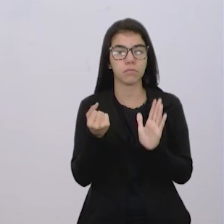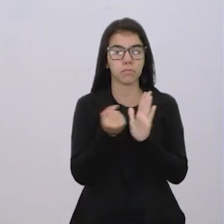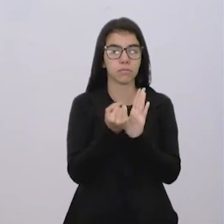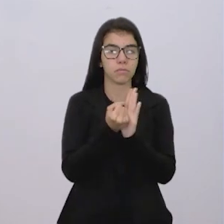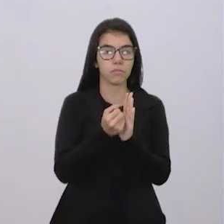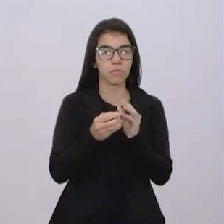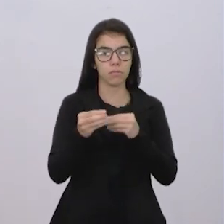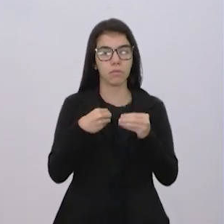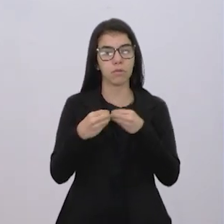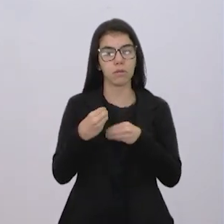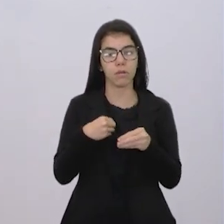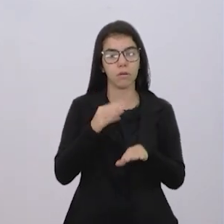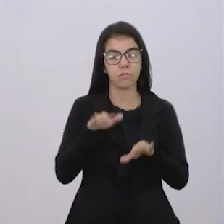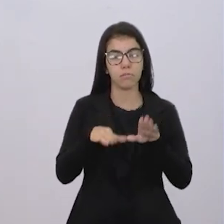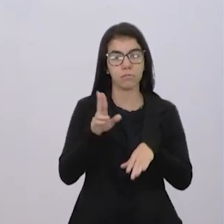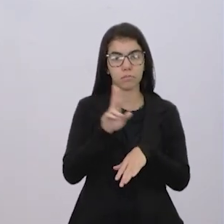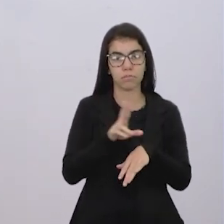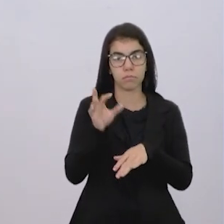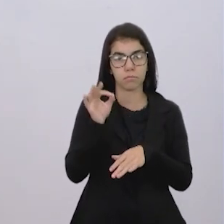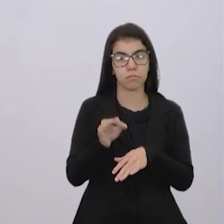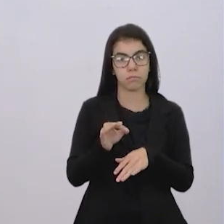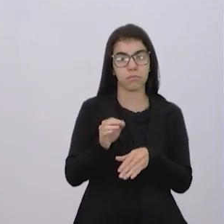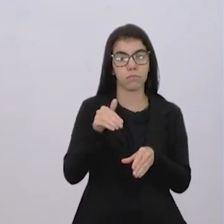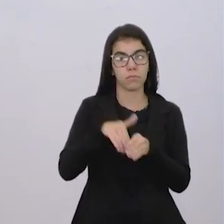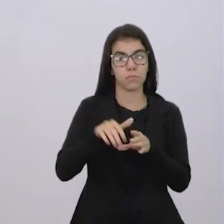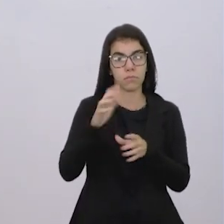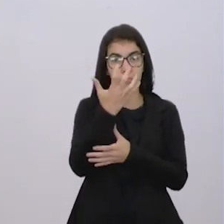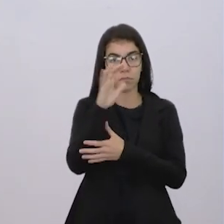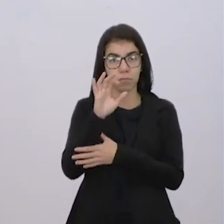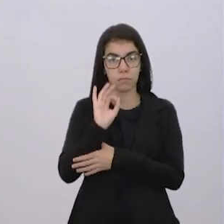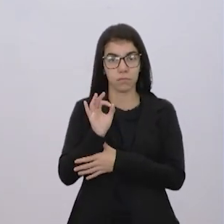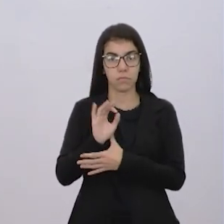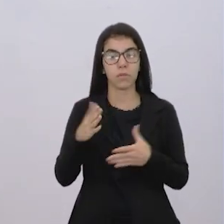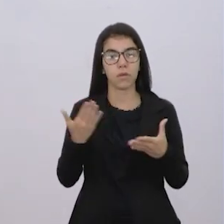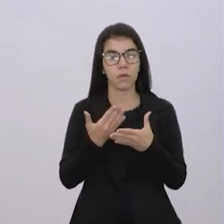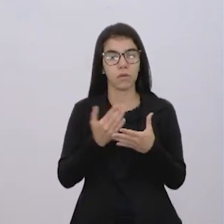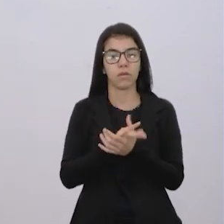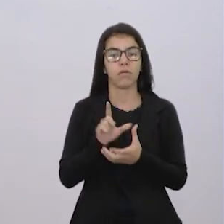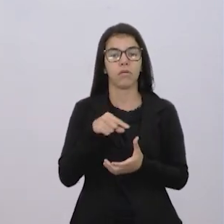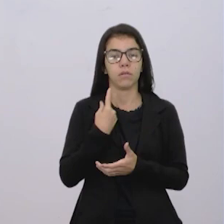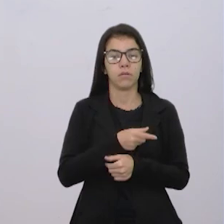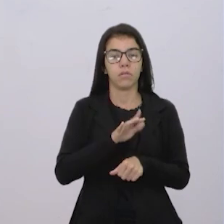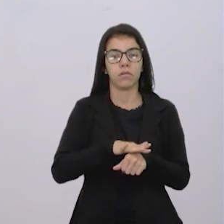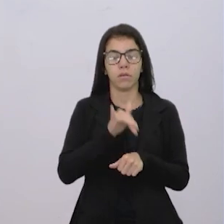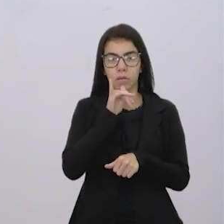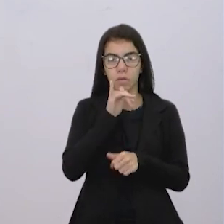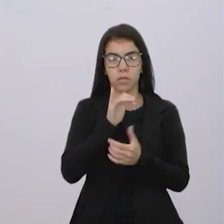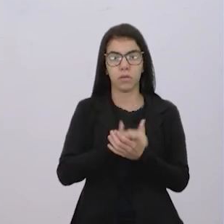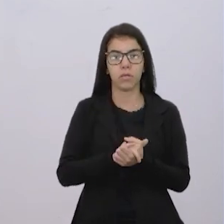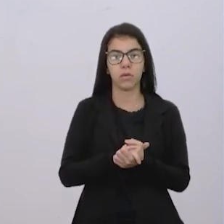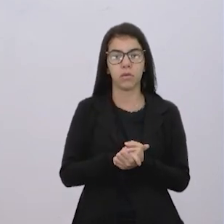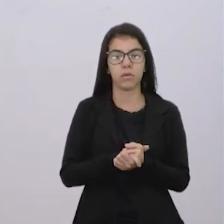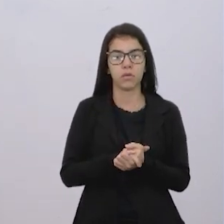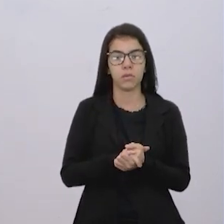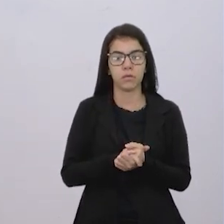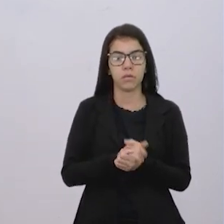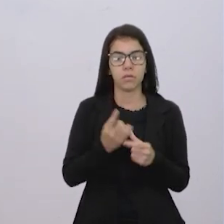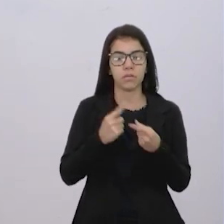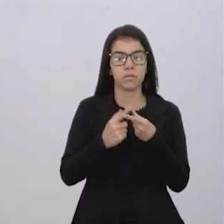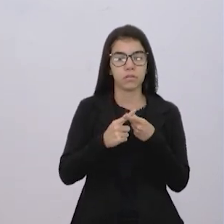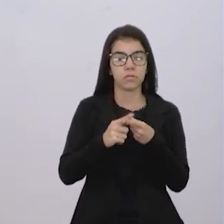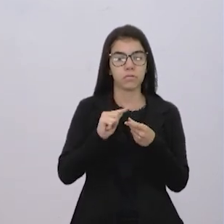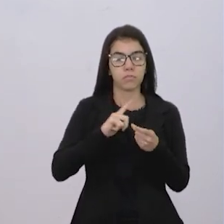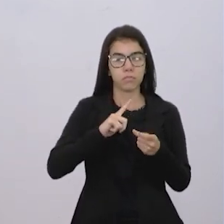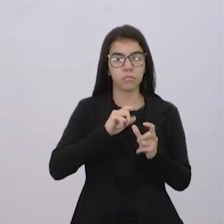quando não é descartado corretamente no meio ambiente, tá? E agora, a gente vai partir porque eu tenho um